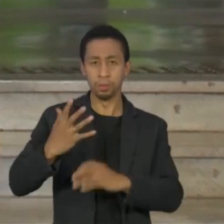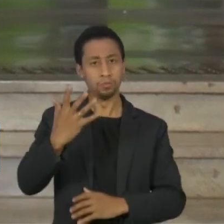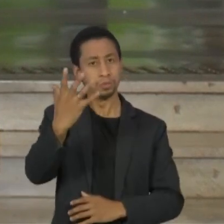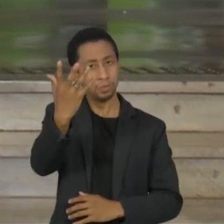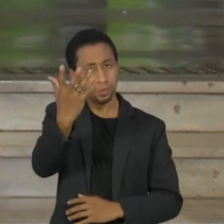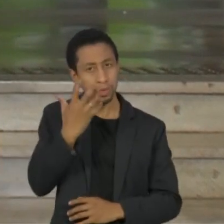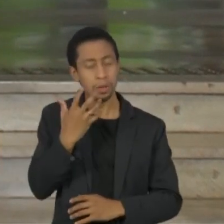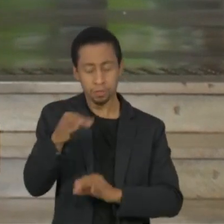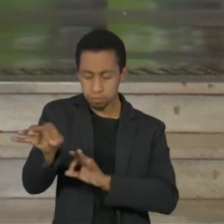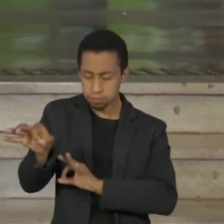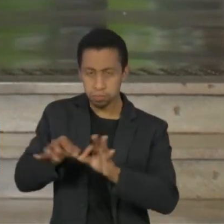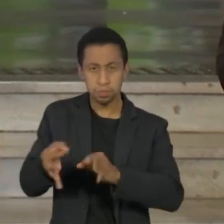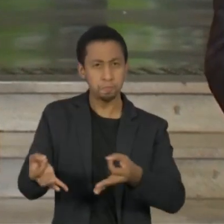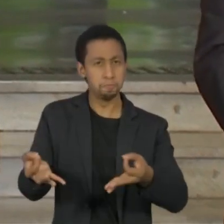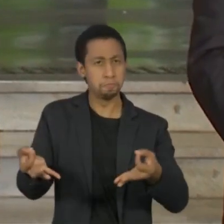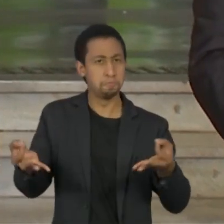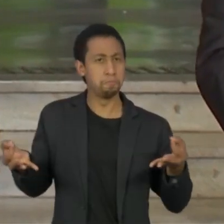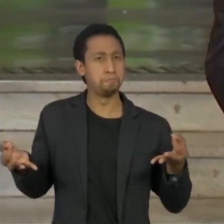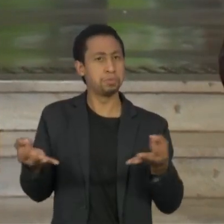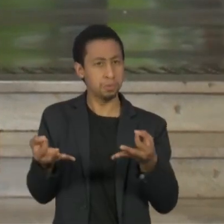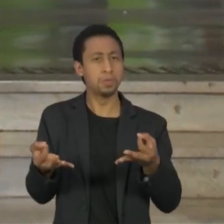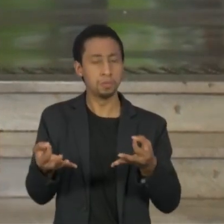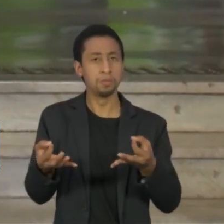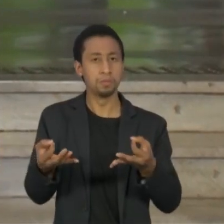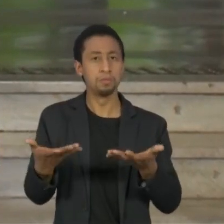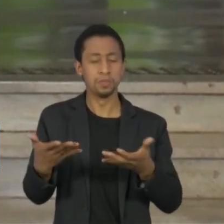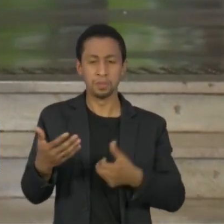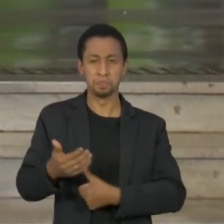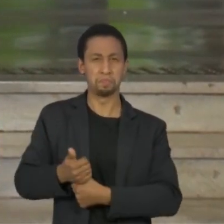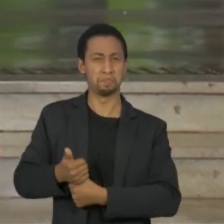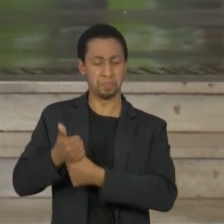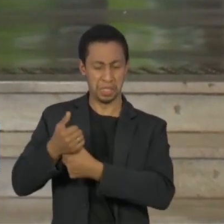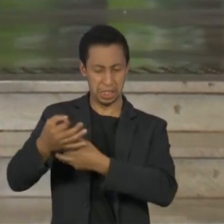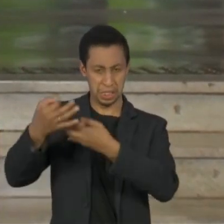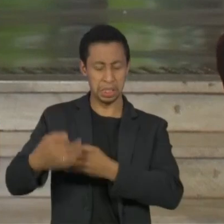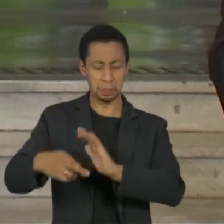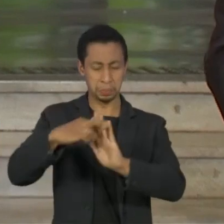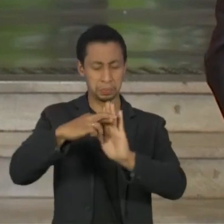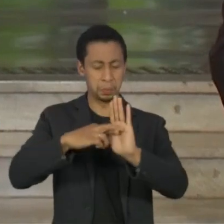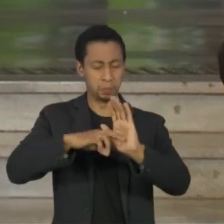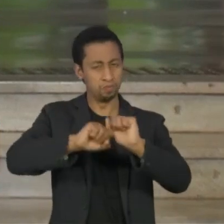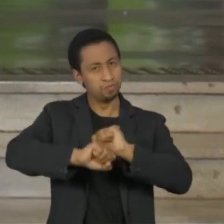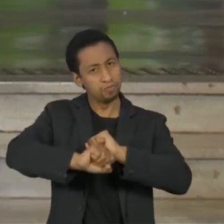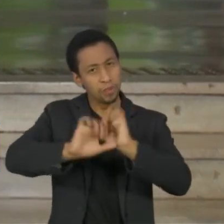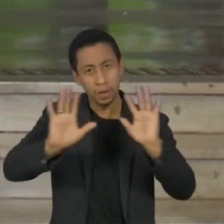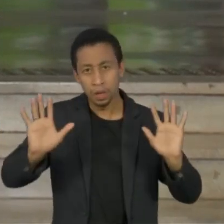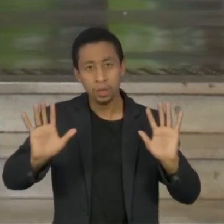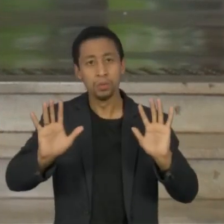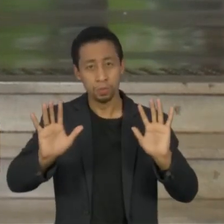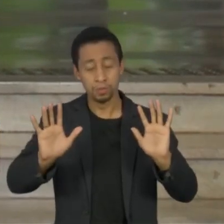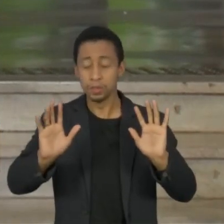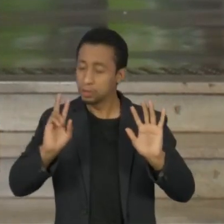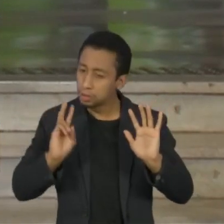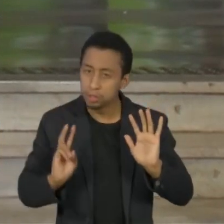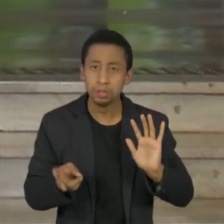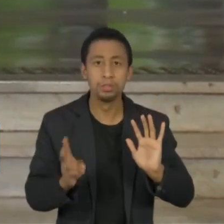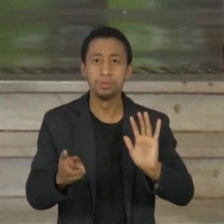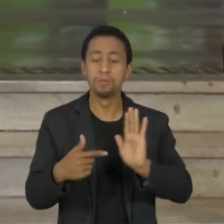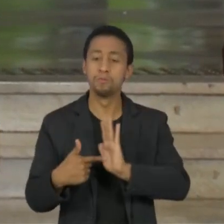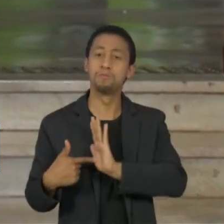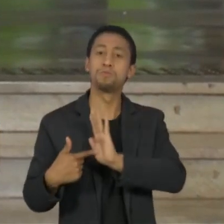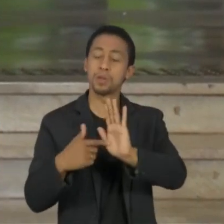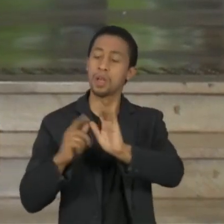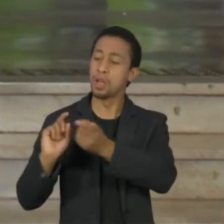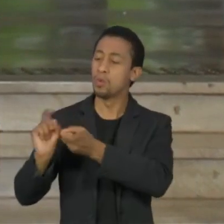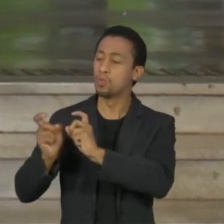elaborado, de credibilidade, de critérios claros, sempre explanados nessas nossas